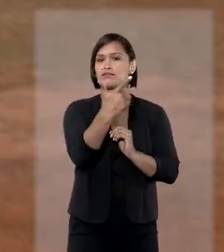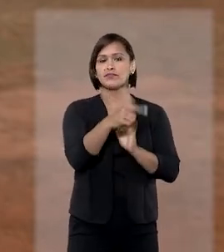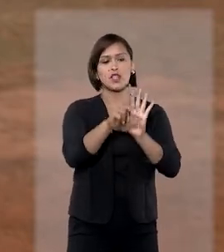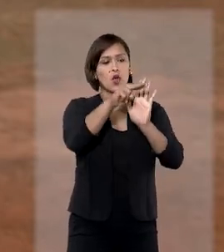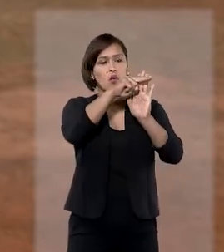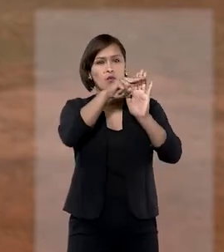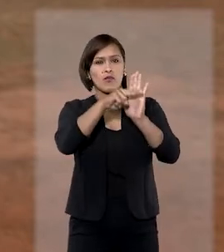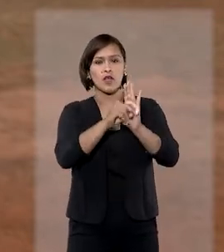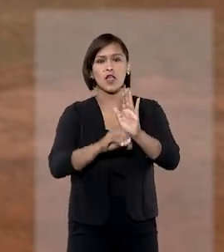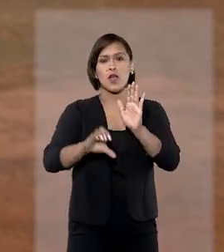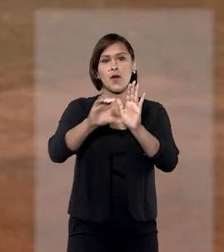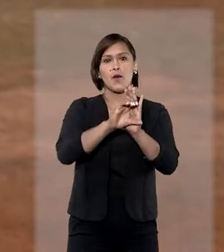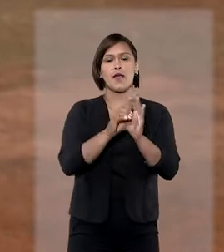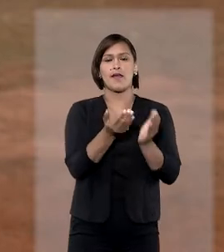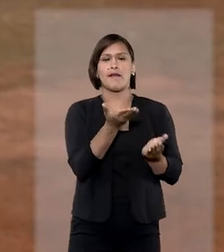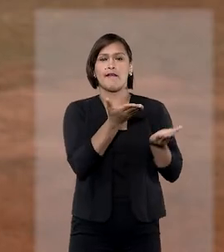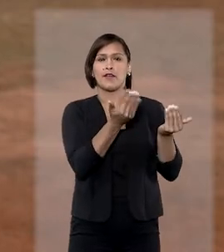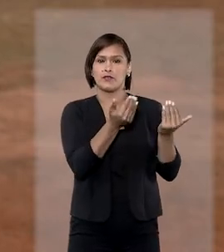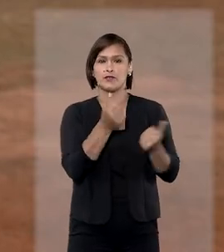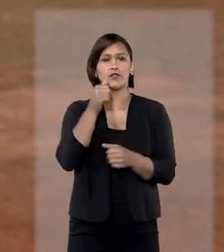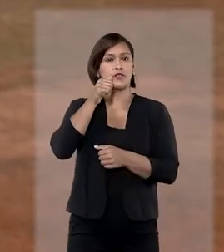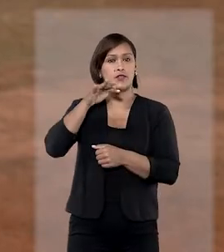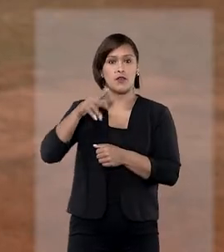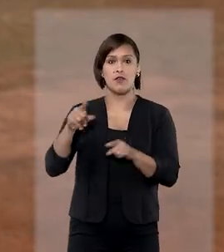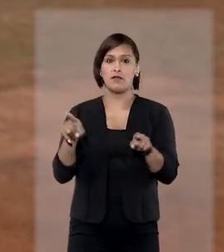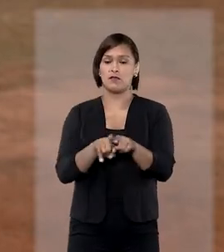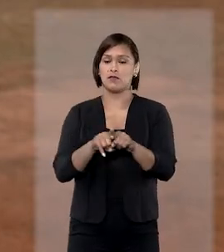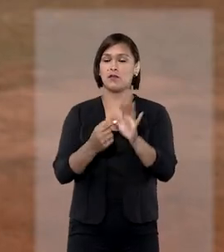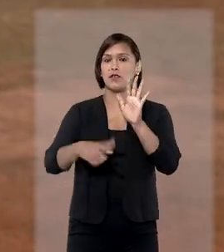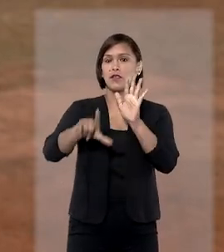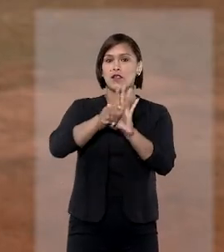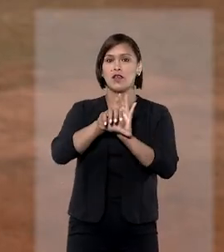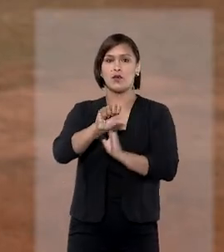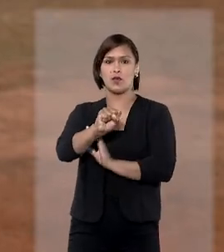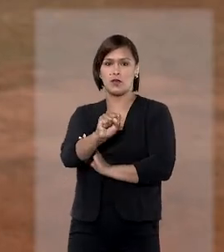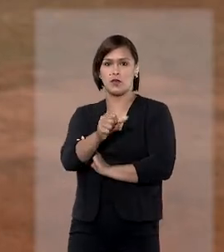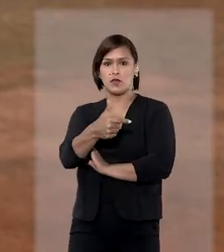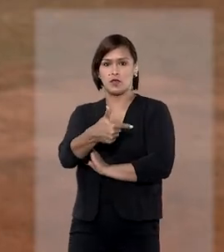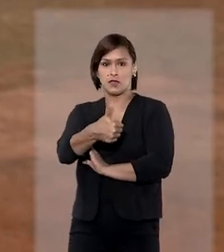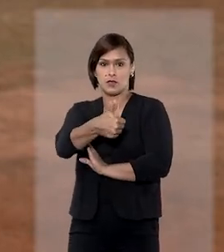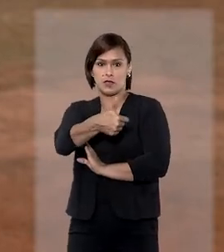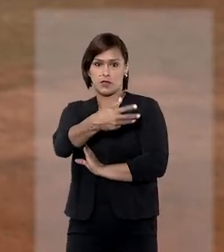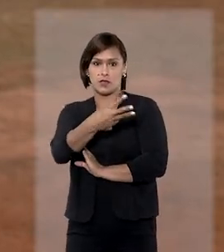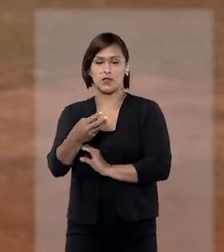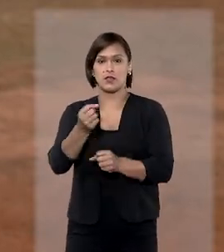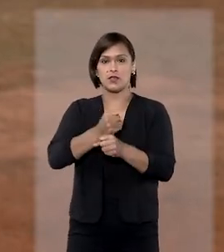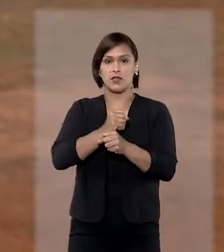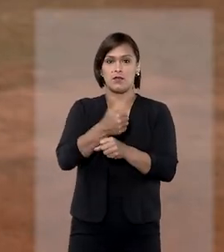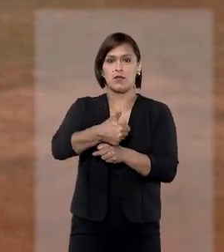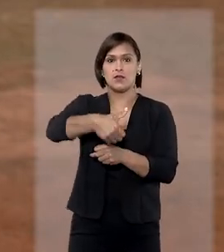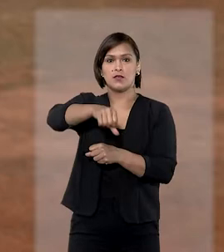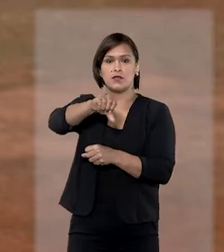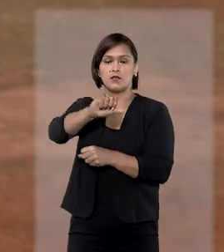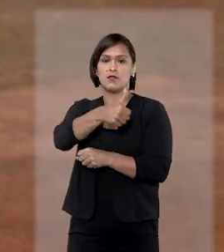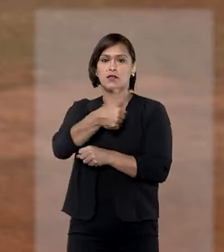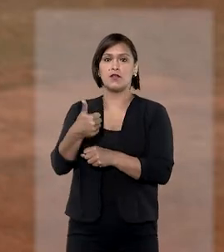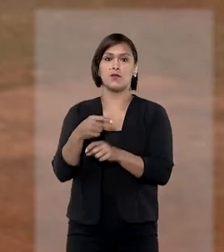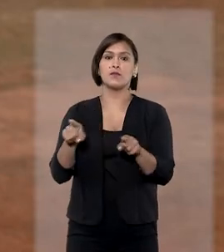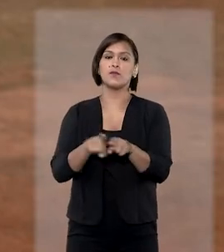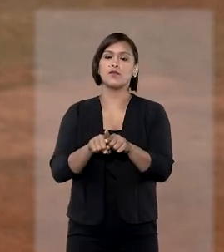previsto no Estatuto da Criança e do Adolescente e nem na Lei nº 8.213, de 1991,